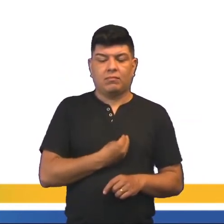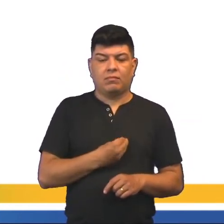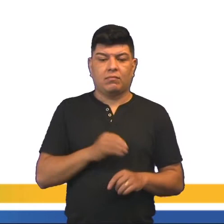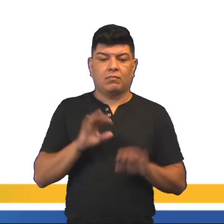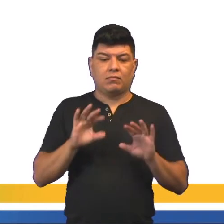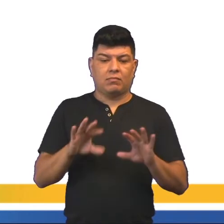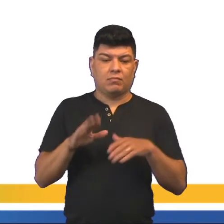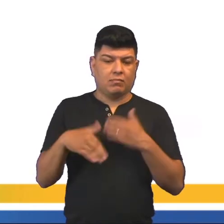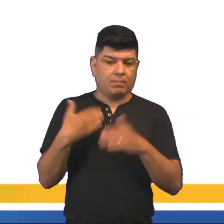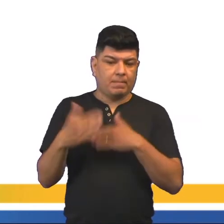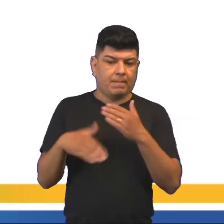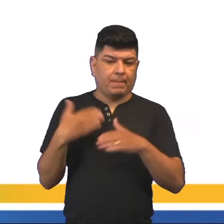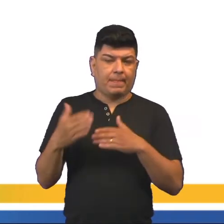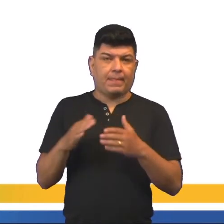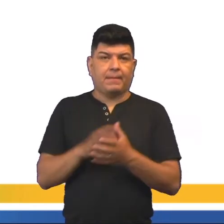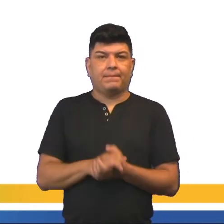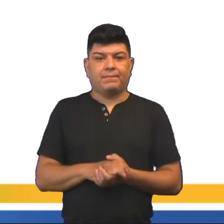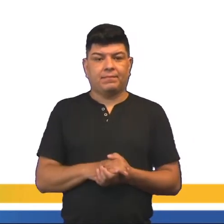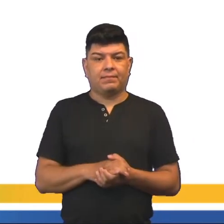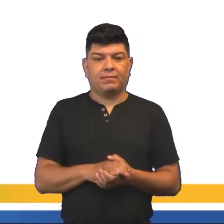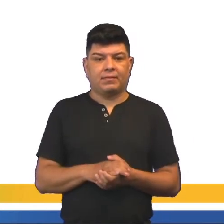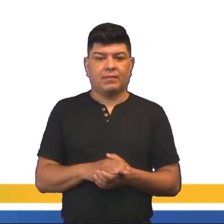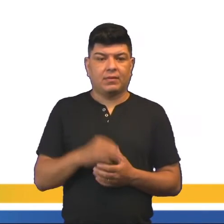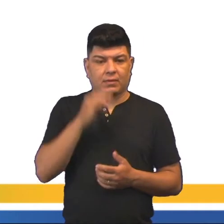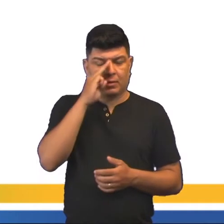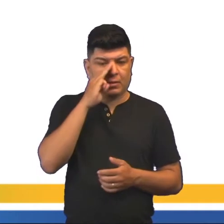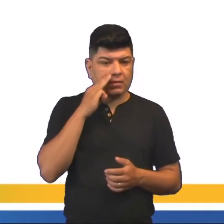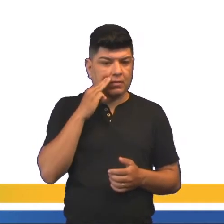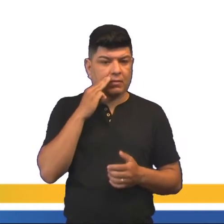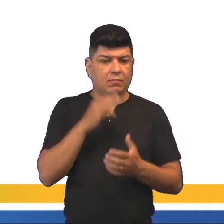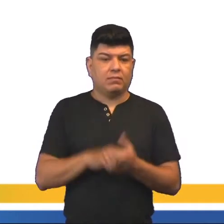que foi desenvolvido pelo Karl Marx.